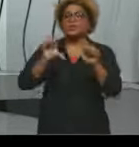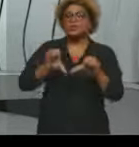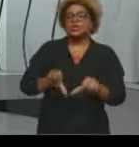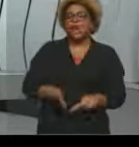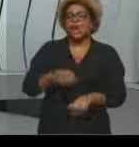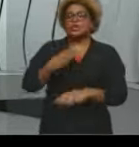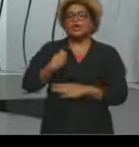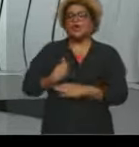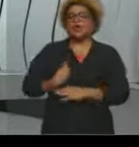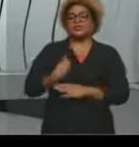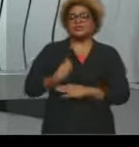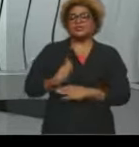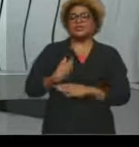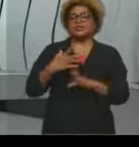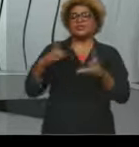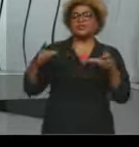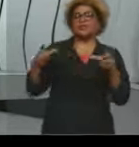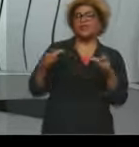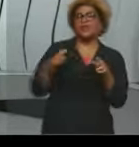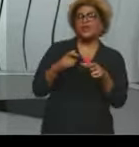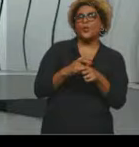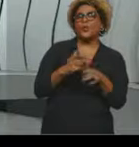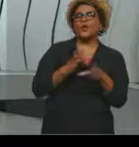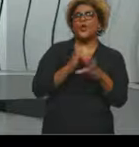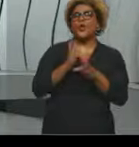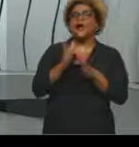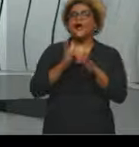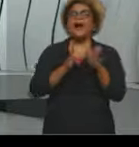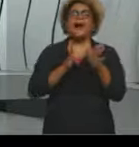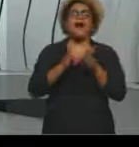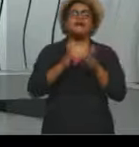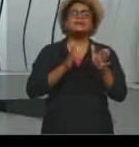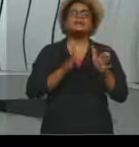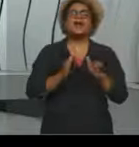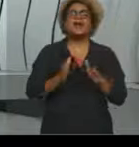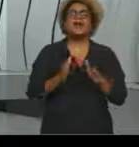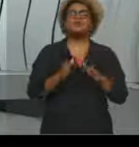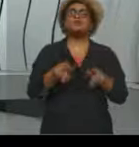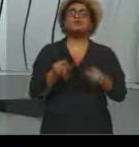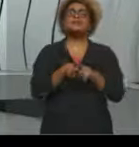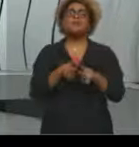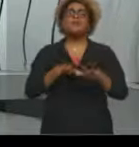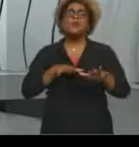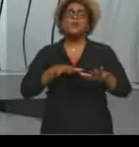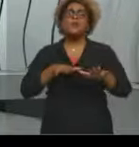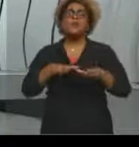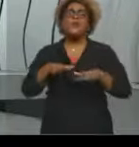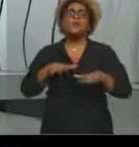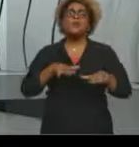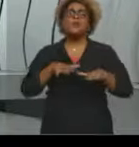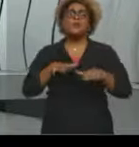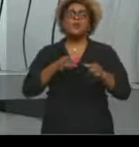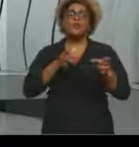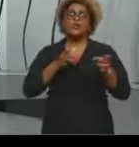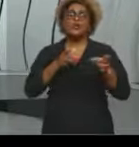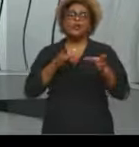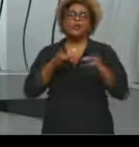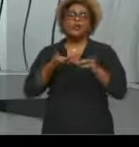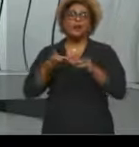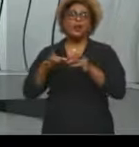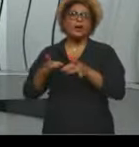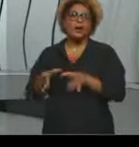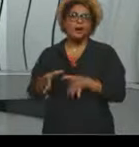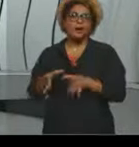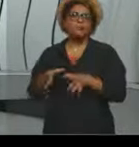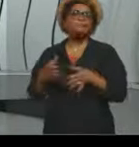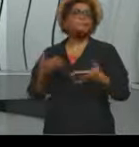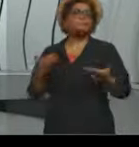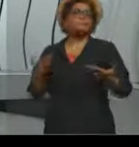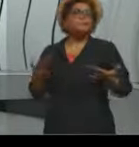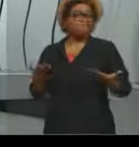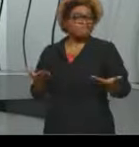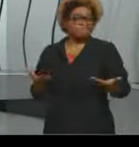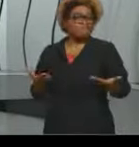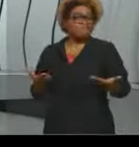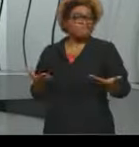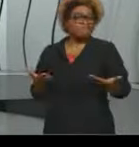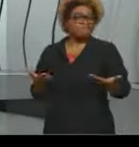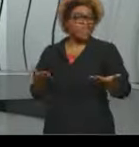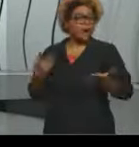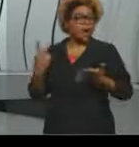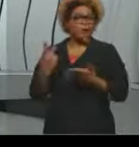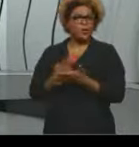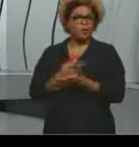e aí menor movimentação de mercado, né, e a gente entende que é um efeito aí de cadeia, ou seja, ele come em cadeia, né, ele